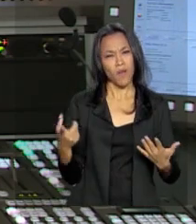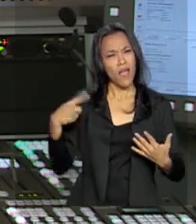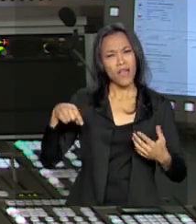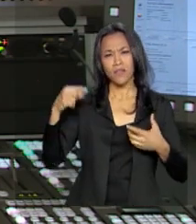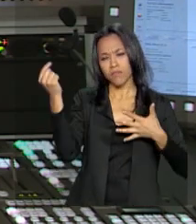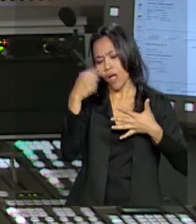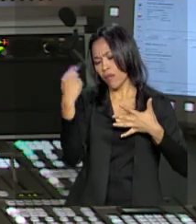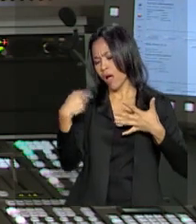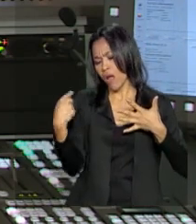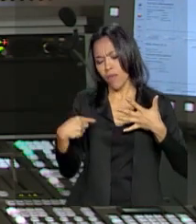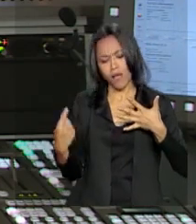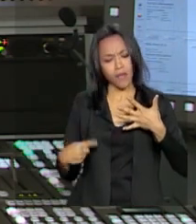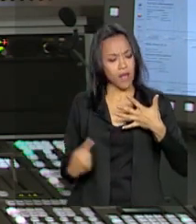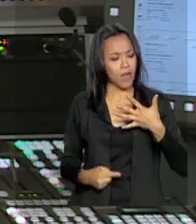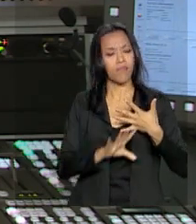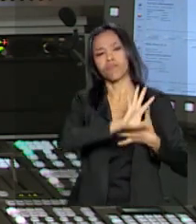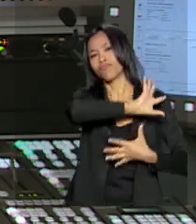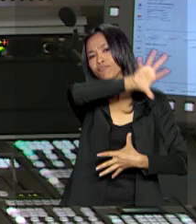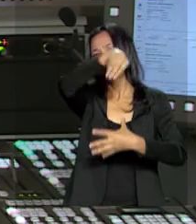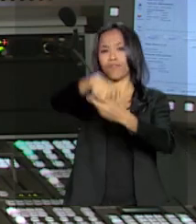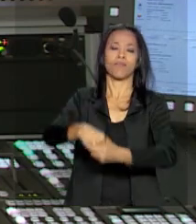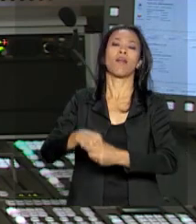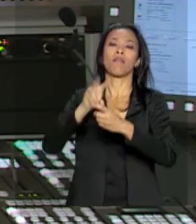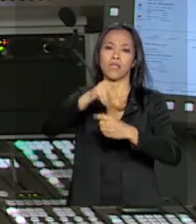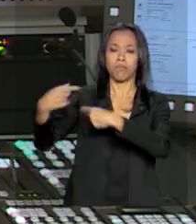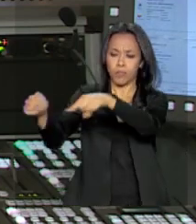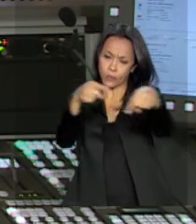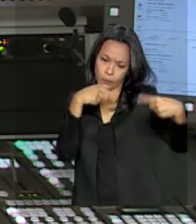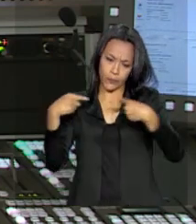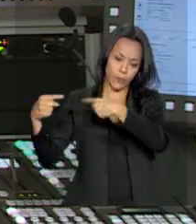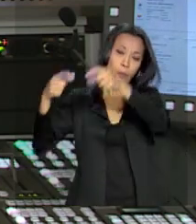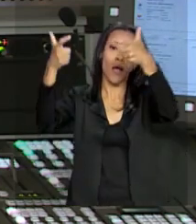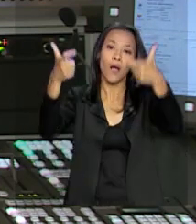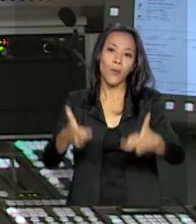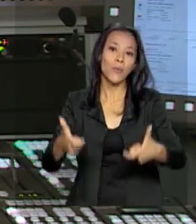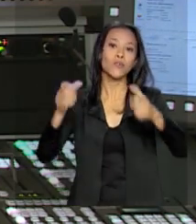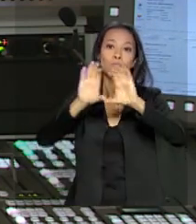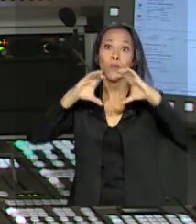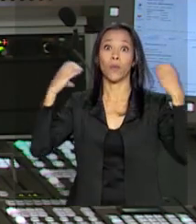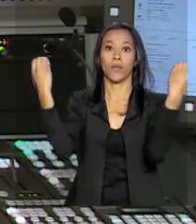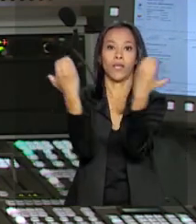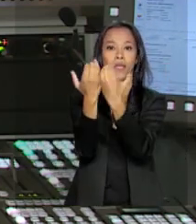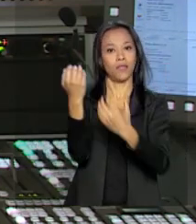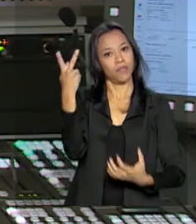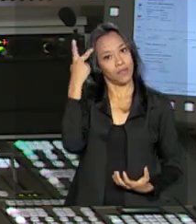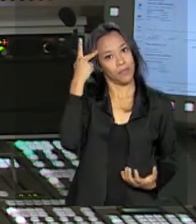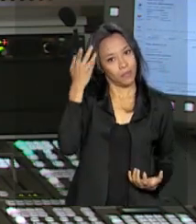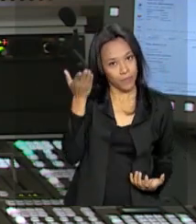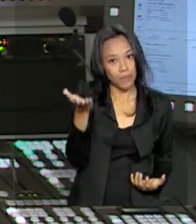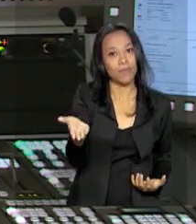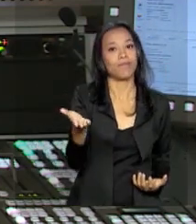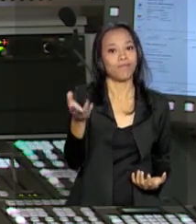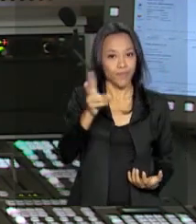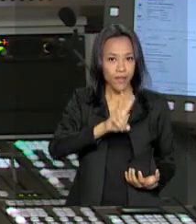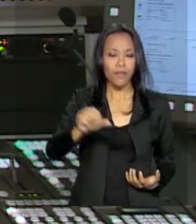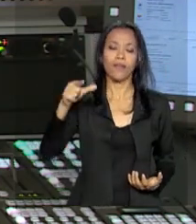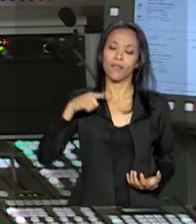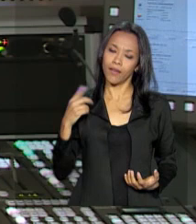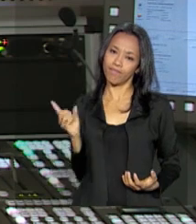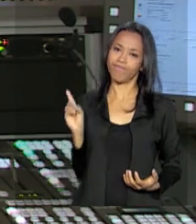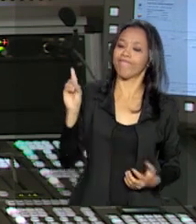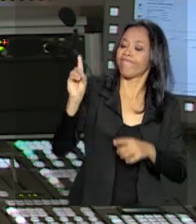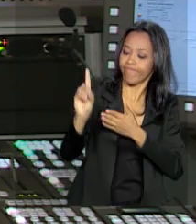questões todas vão ser discutidas nesta semana em São Paulo, no Congresso Aço Brasil, que vai ter a